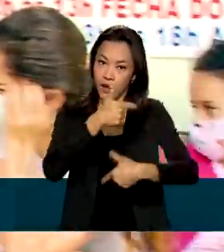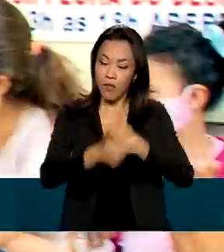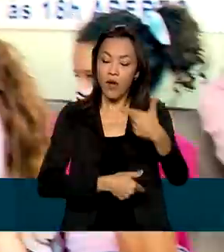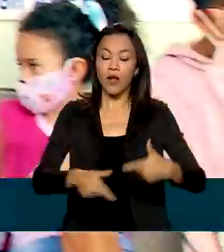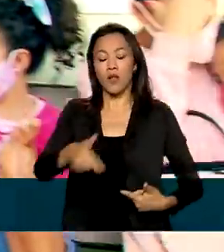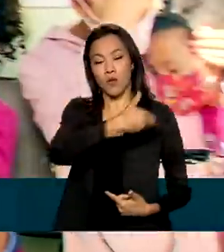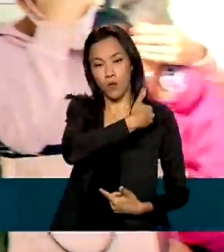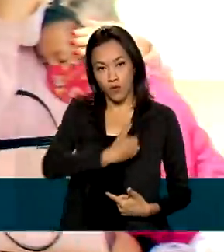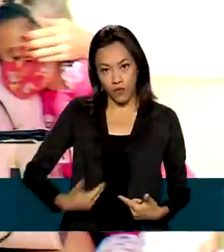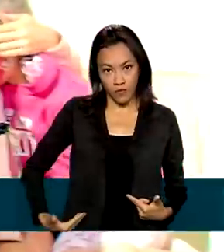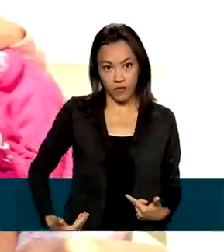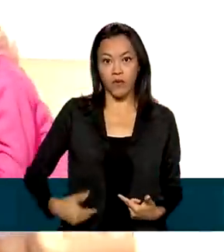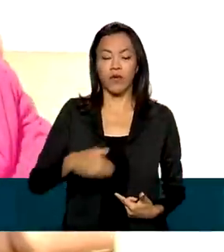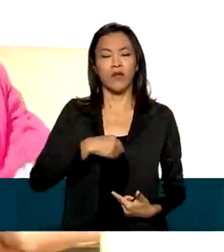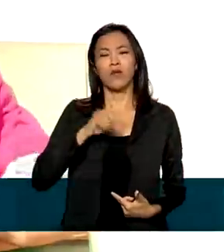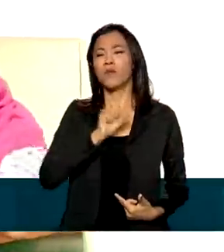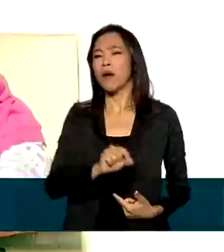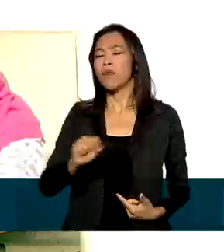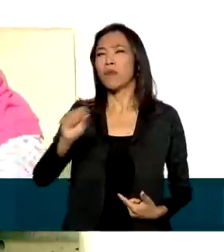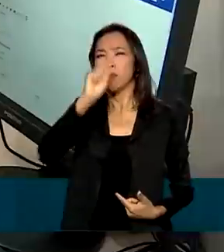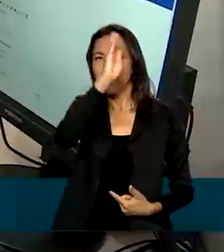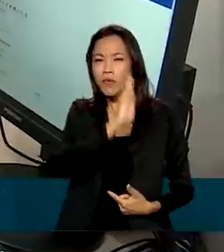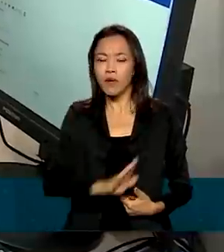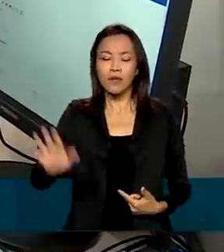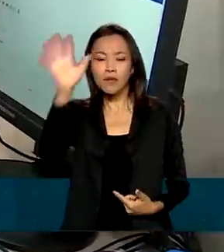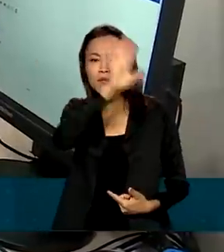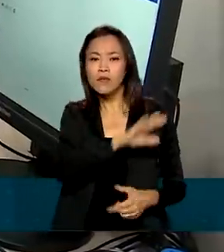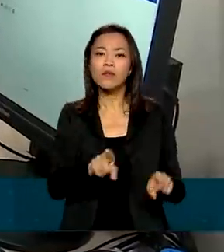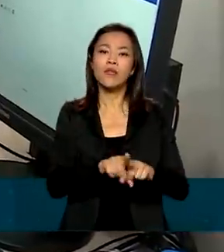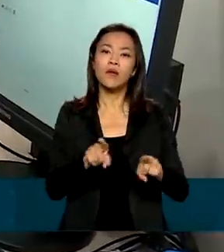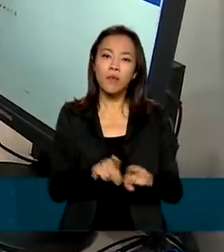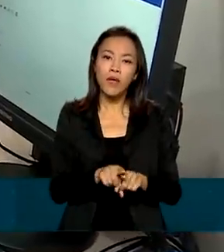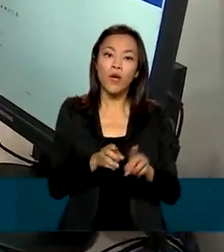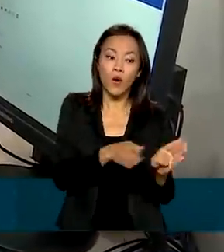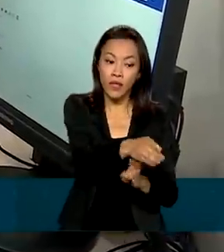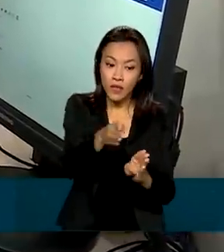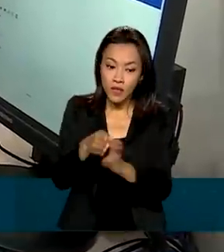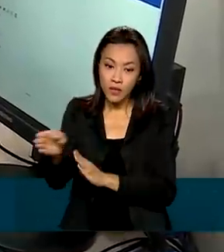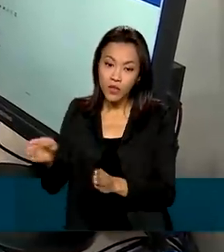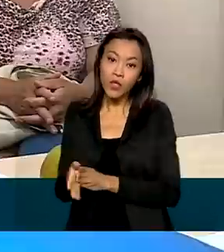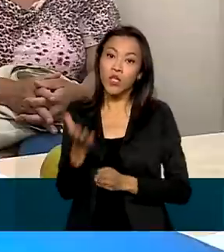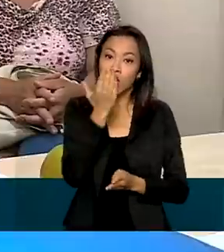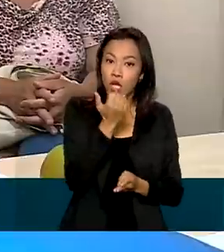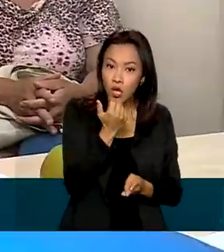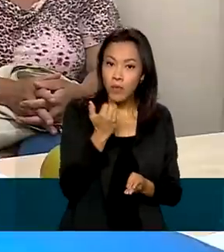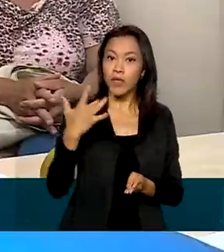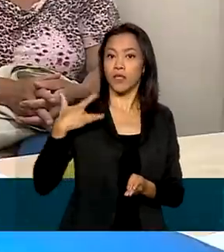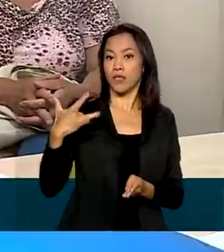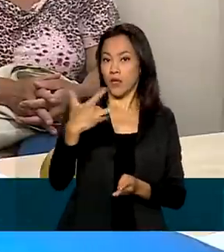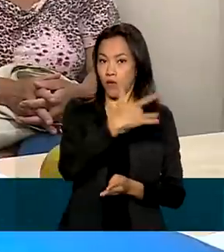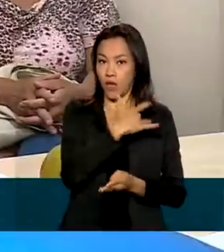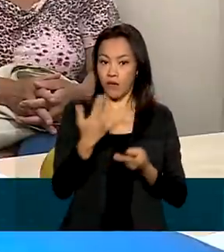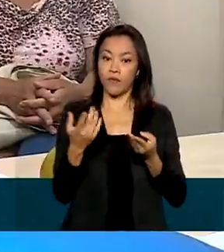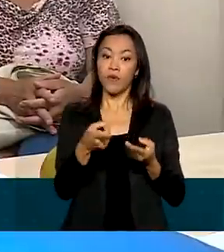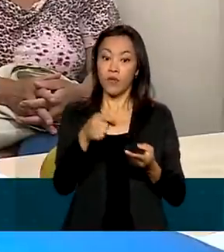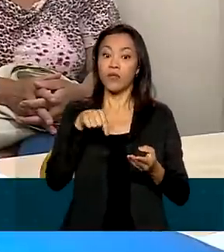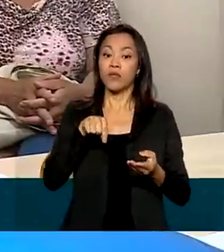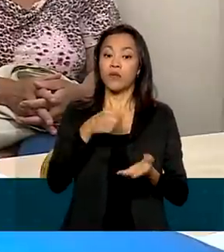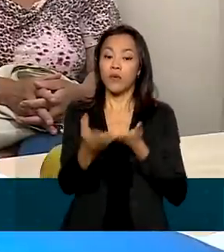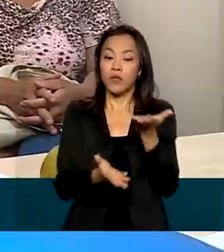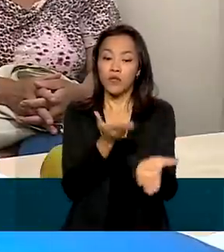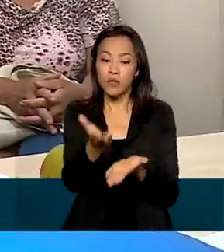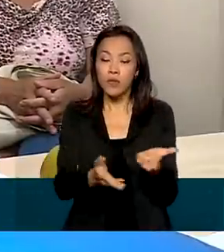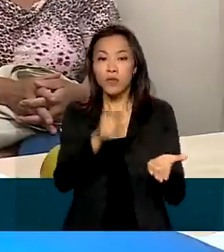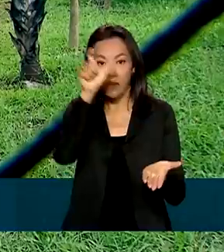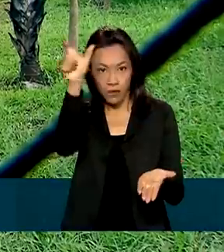todo o Brasil. Além de orientação sobre promoção de alimentação adequada e saudável na rede de serviços do SUS, O